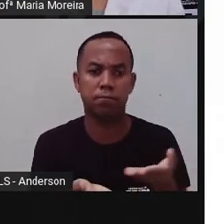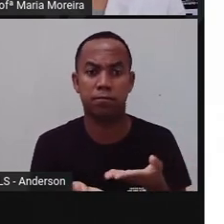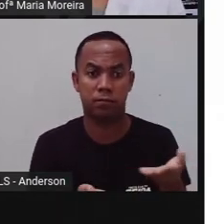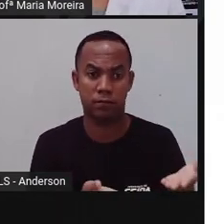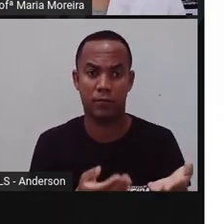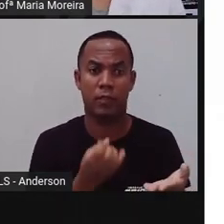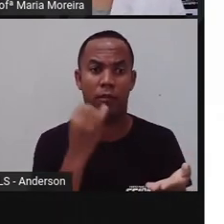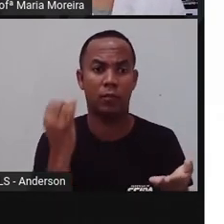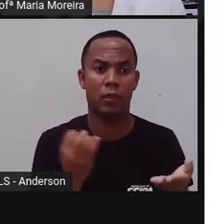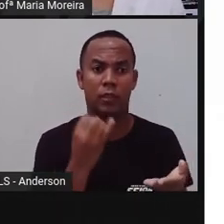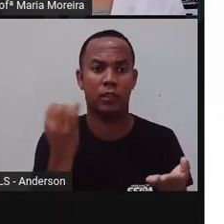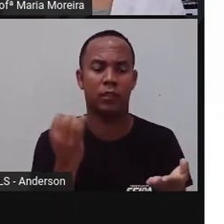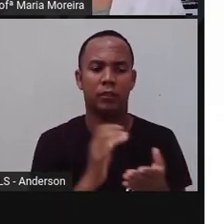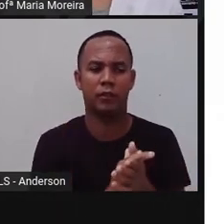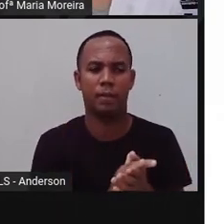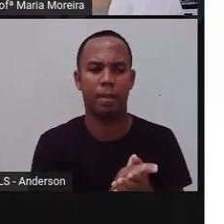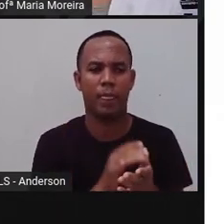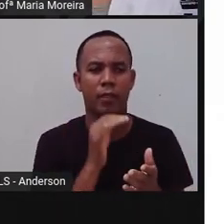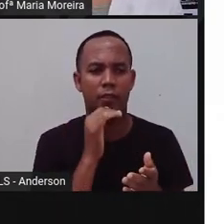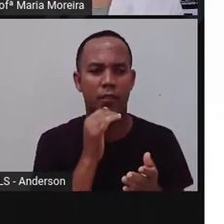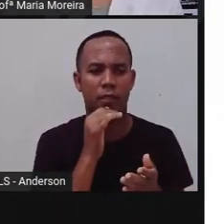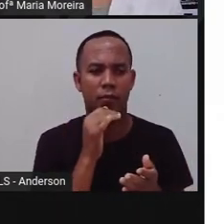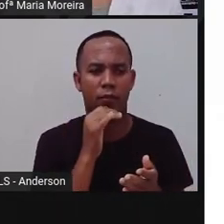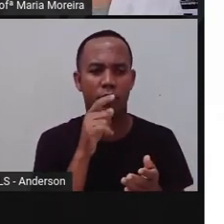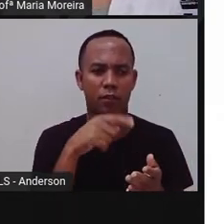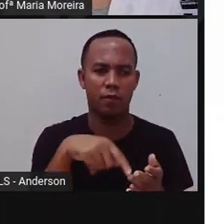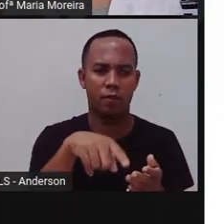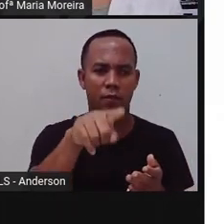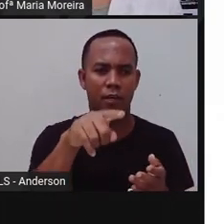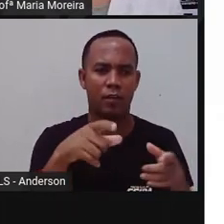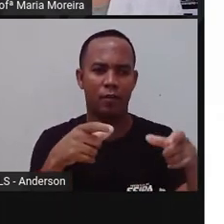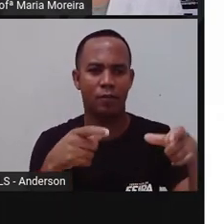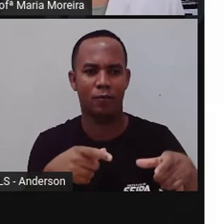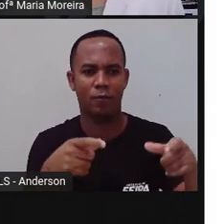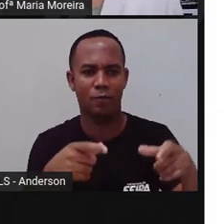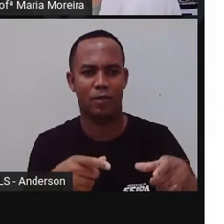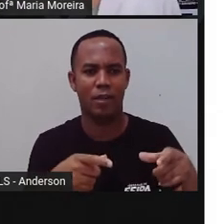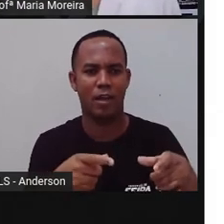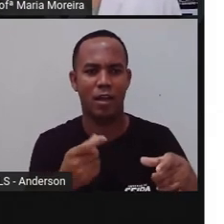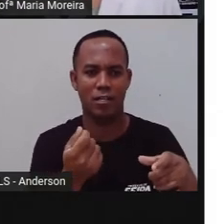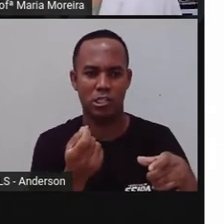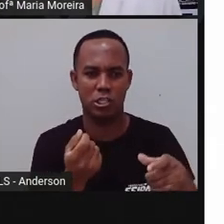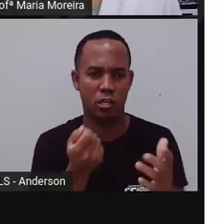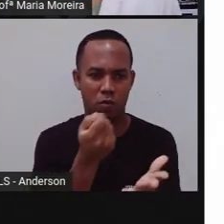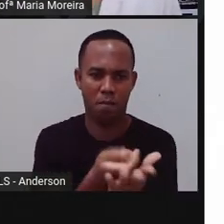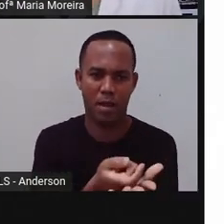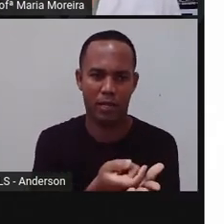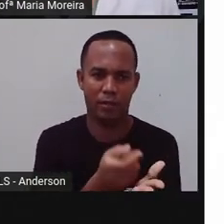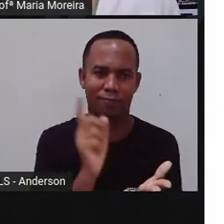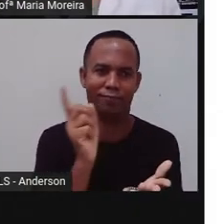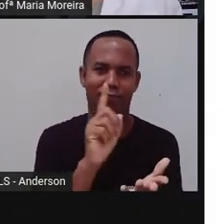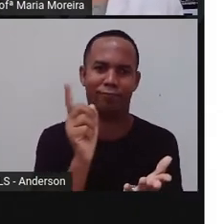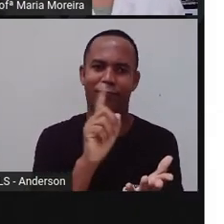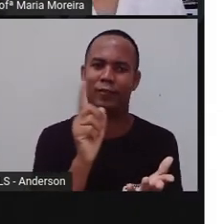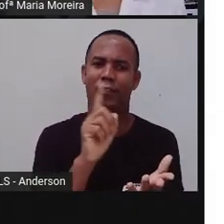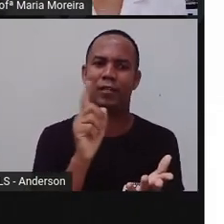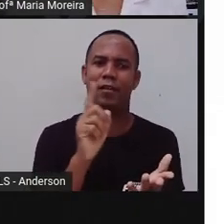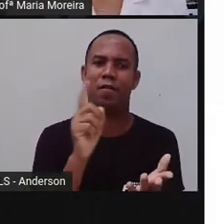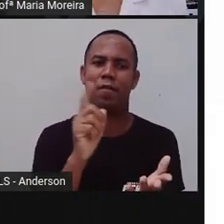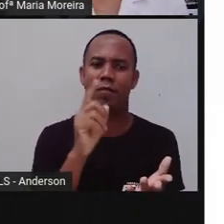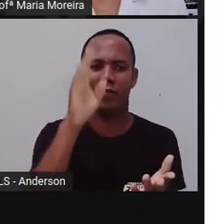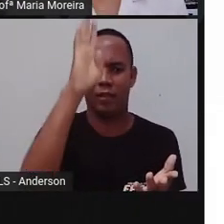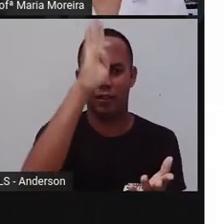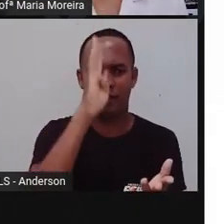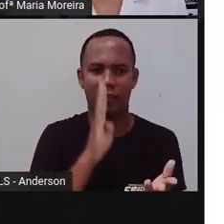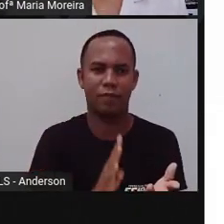interajam. Porque para ir numa praça você não precisa de dinheiro, certo? Para ir num shopping, tudo bem. Mas brincar na